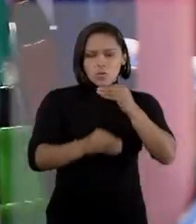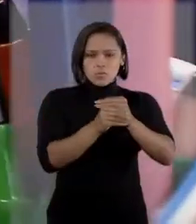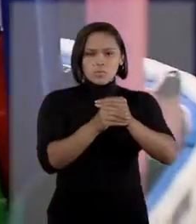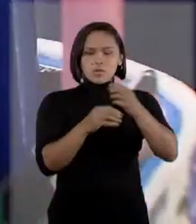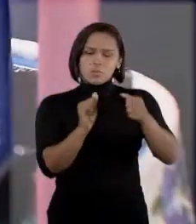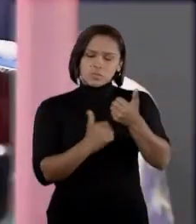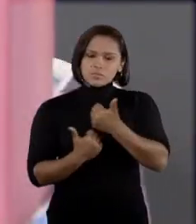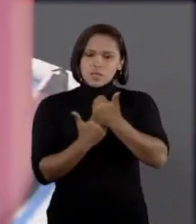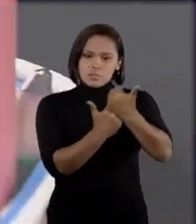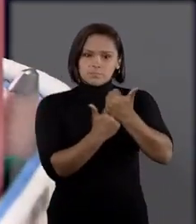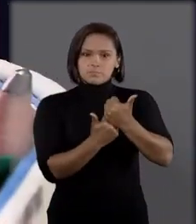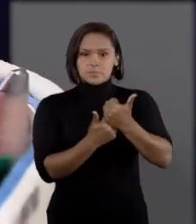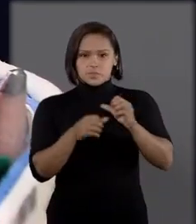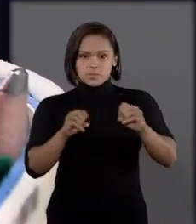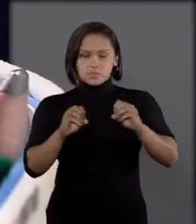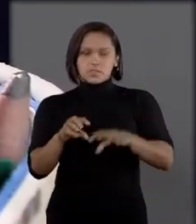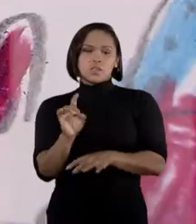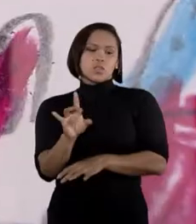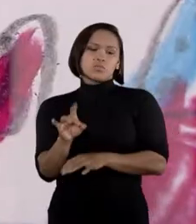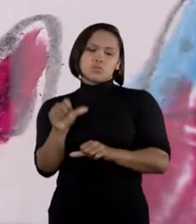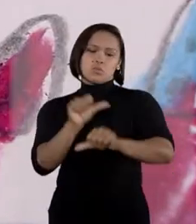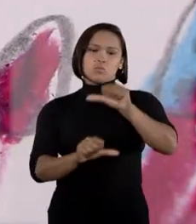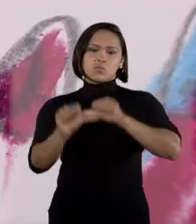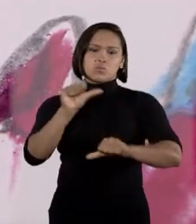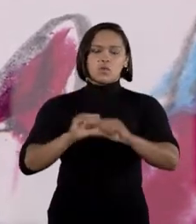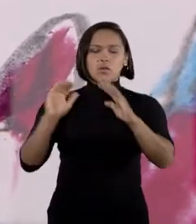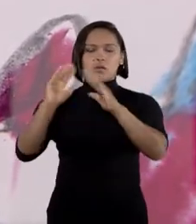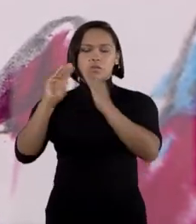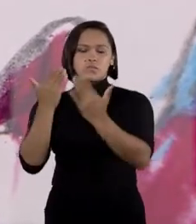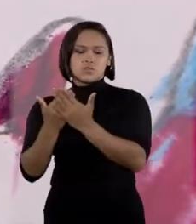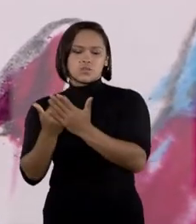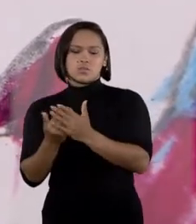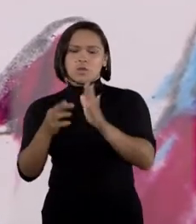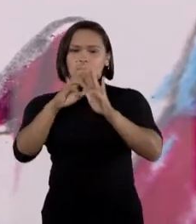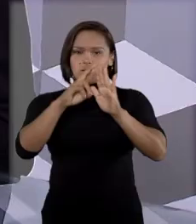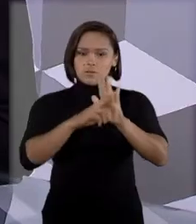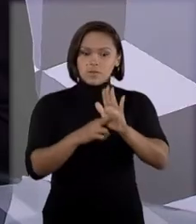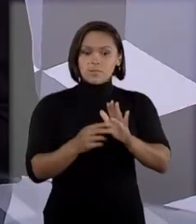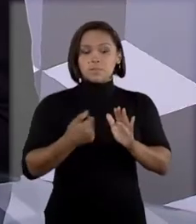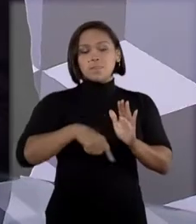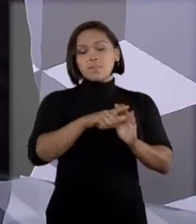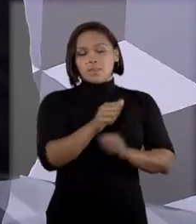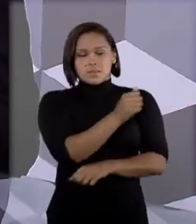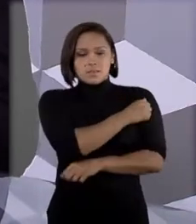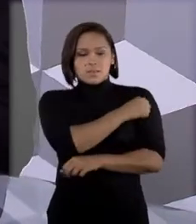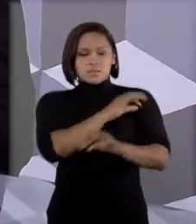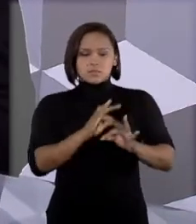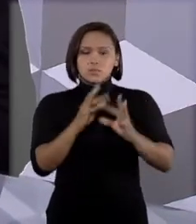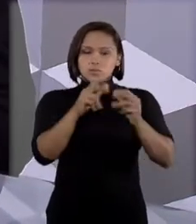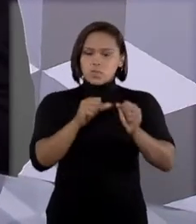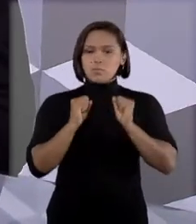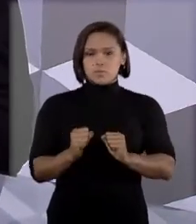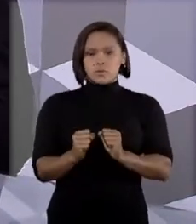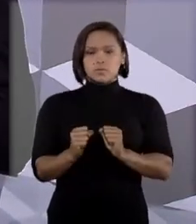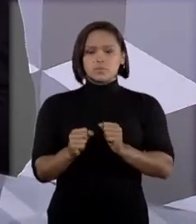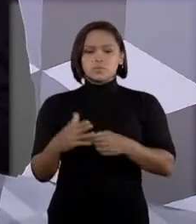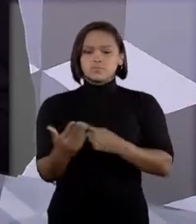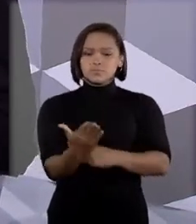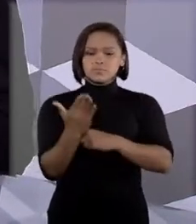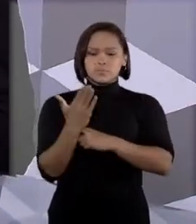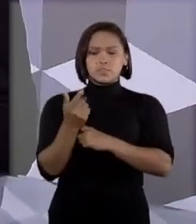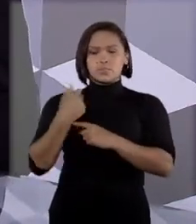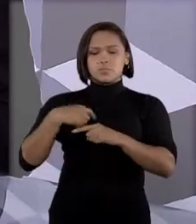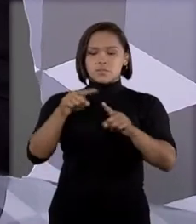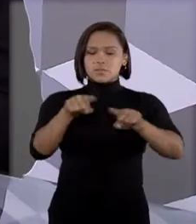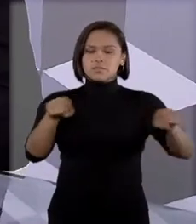ensino, e não mais como substituição da escola regular. Esses estudantes, de modo geral, podem ser atendidos nessas